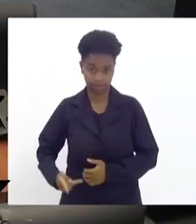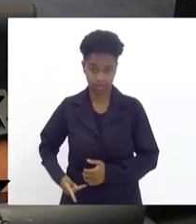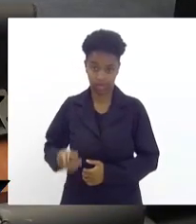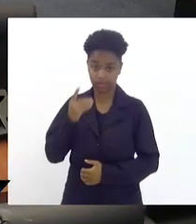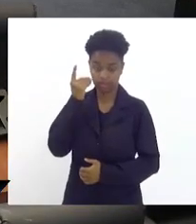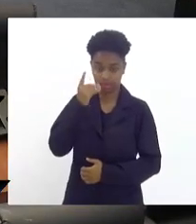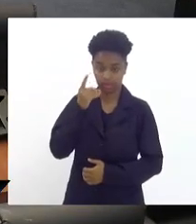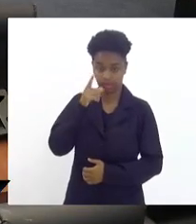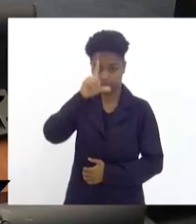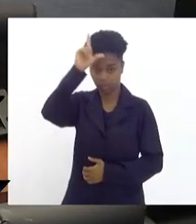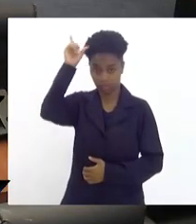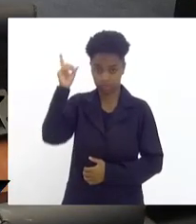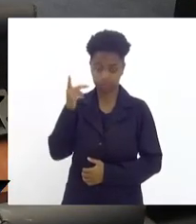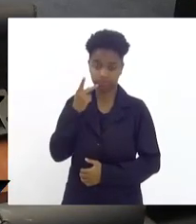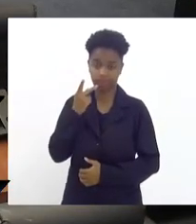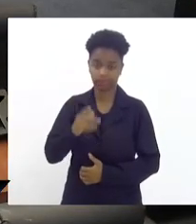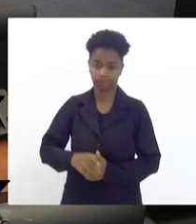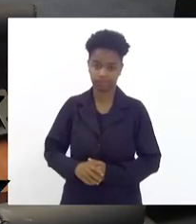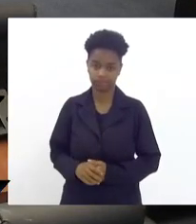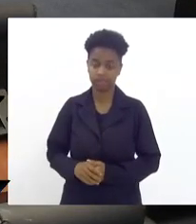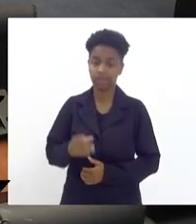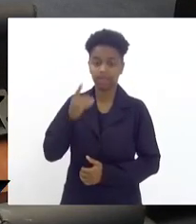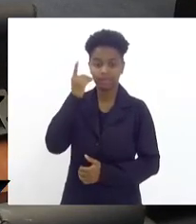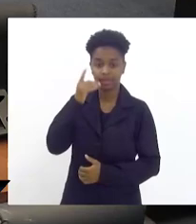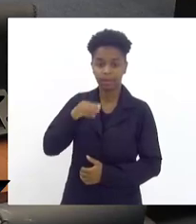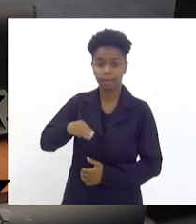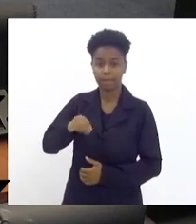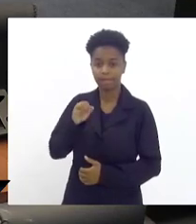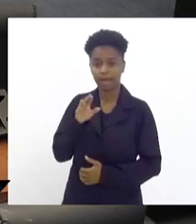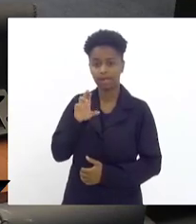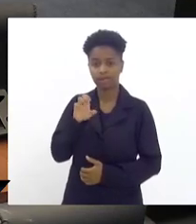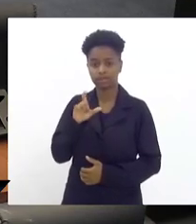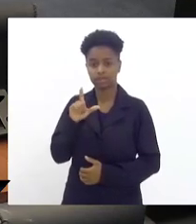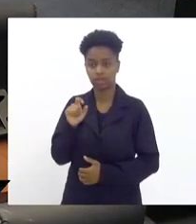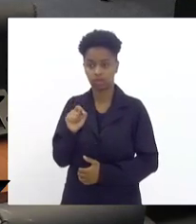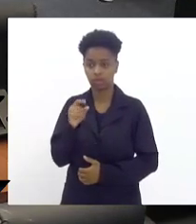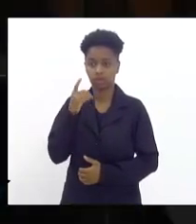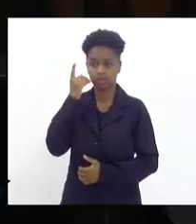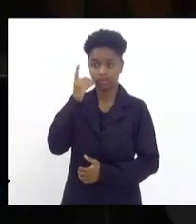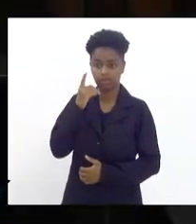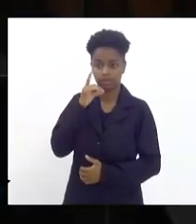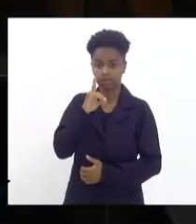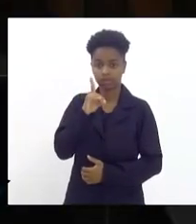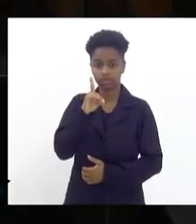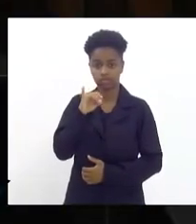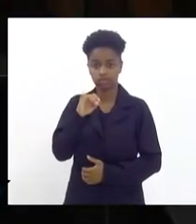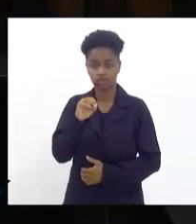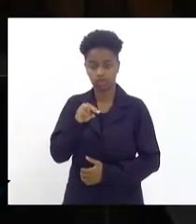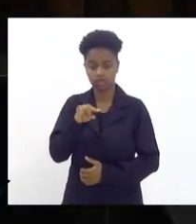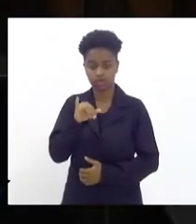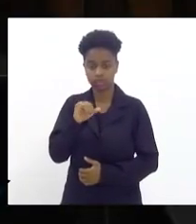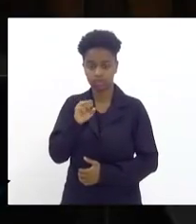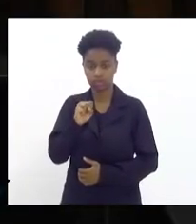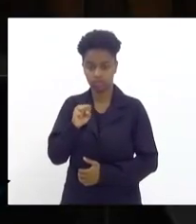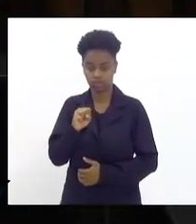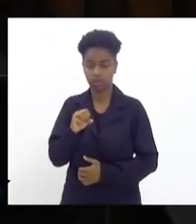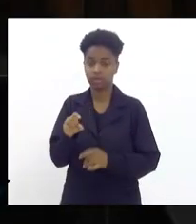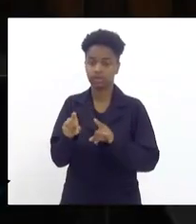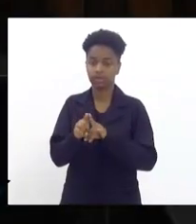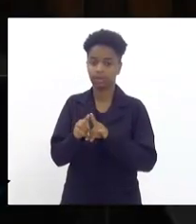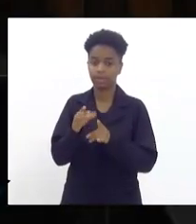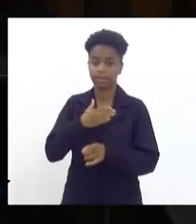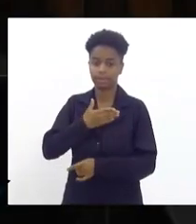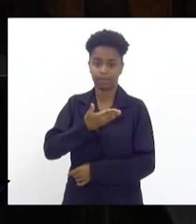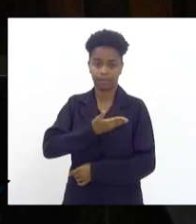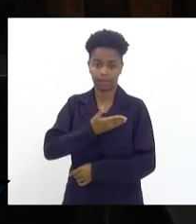deputado Luiz Paulo, deputado Marcelo Dino, deputado Dionísio Lins, faz presente, e minha amiga,